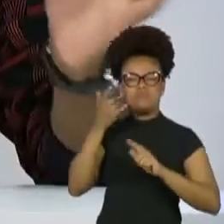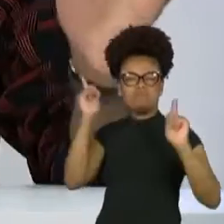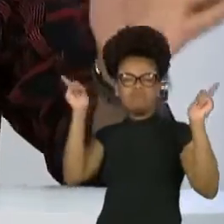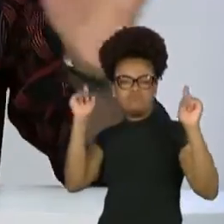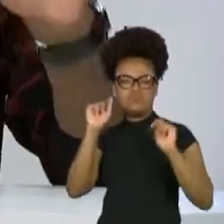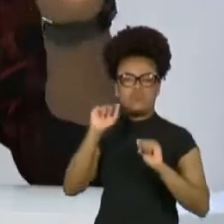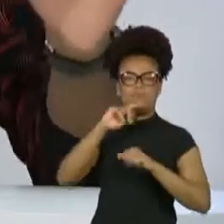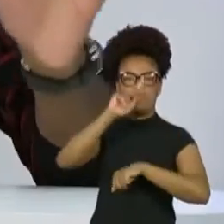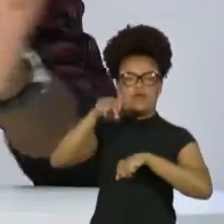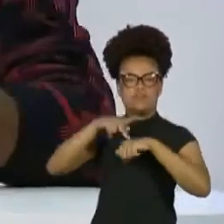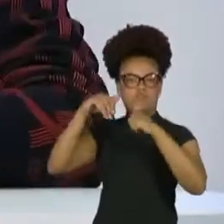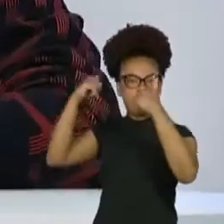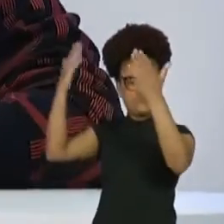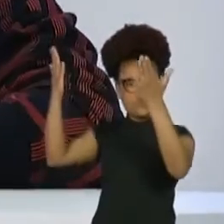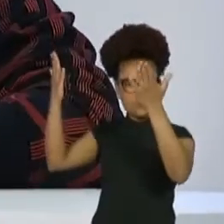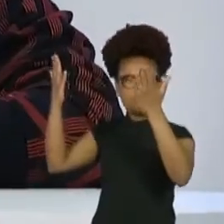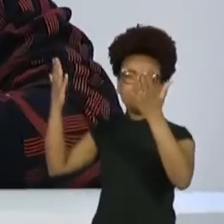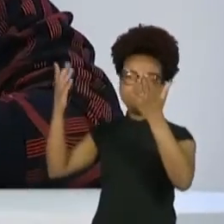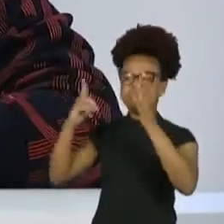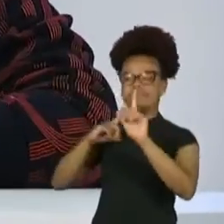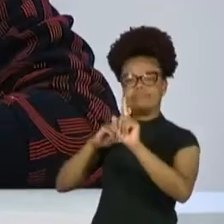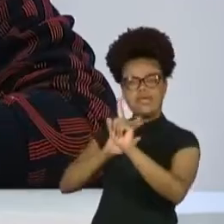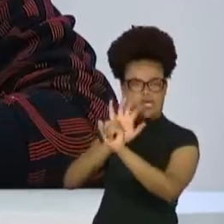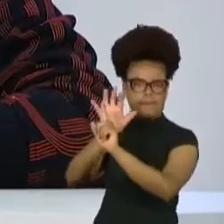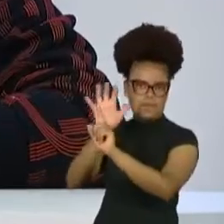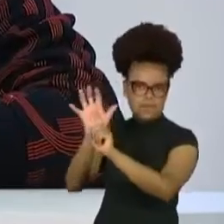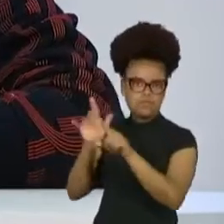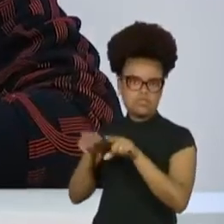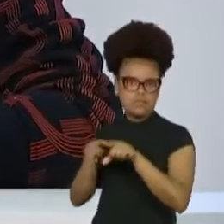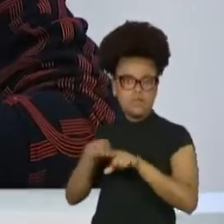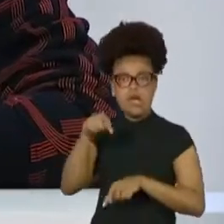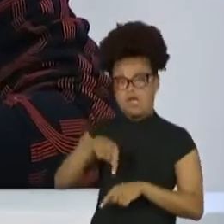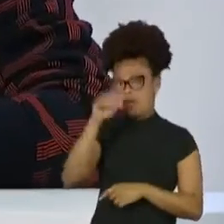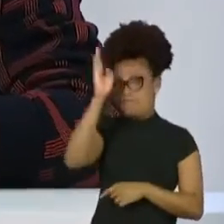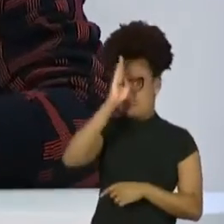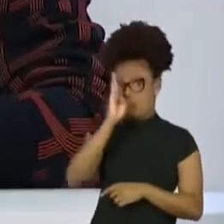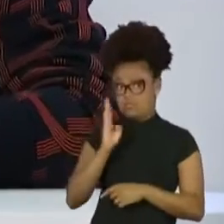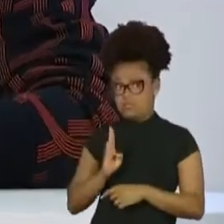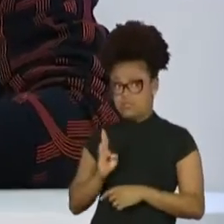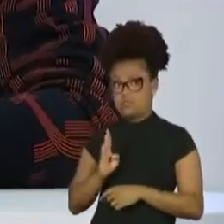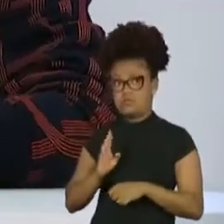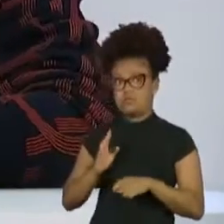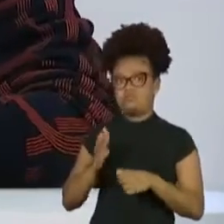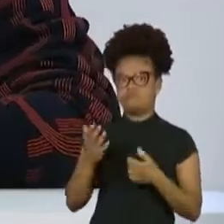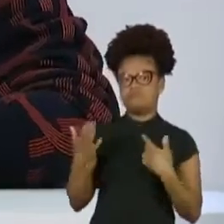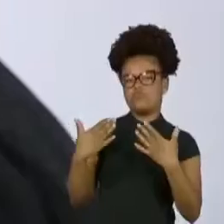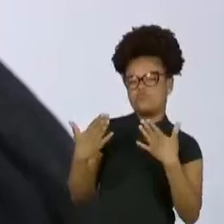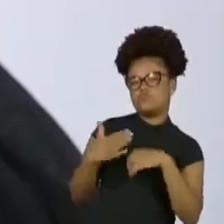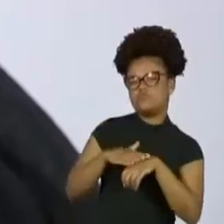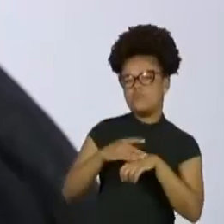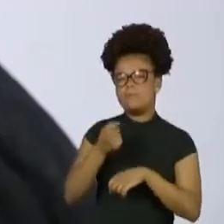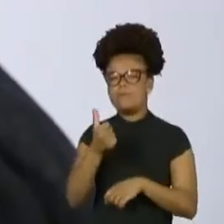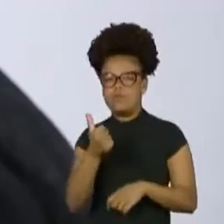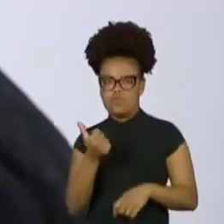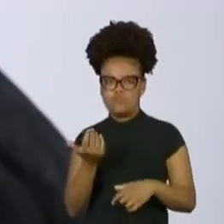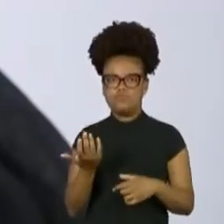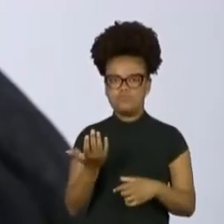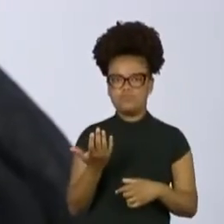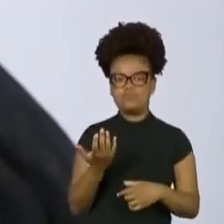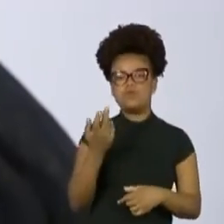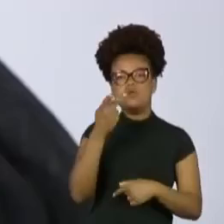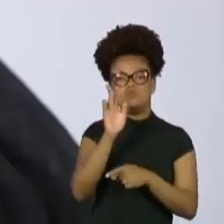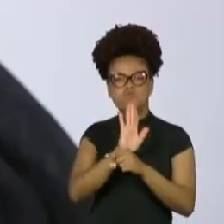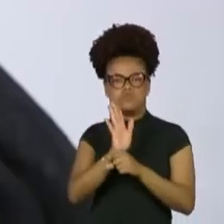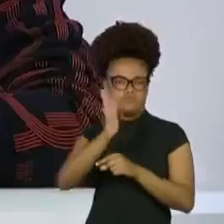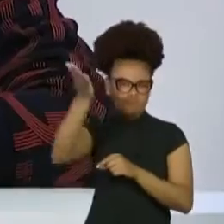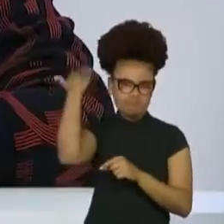foram reconhecidos até lá atrás por alguns. E aí, quando a gente fala no Brasil, a gente não fala muito isso. E o seu filme lá atrás, o Chica da Silva, ele realmente